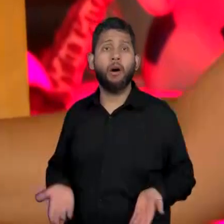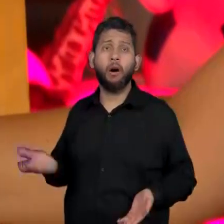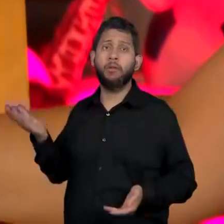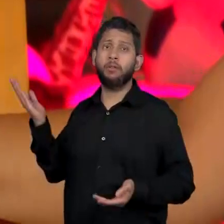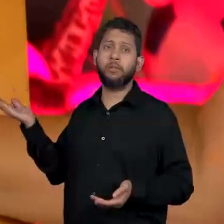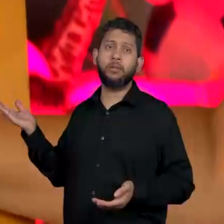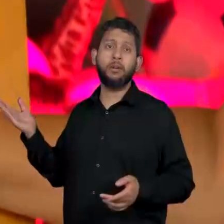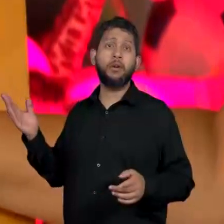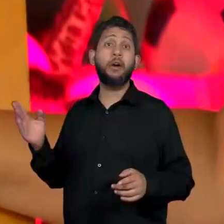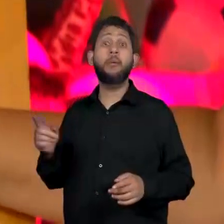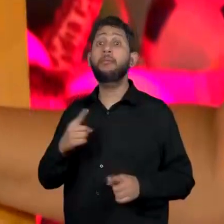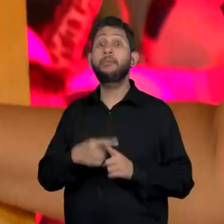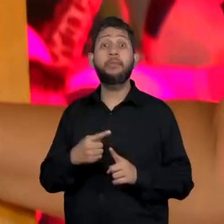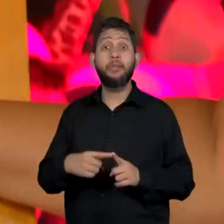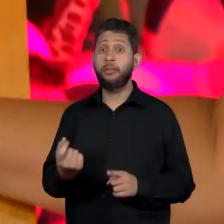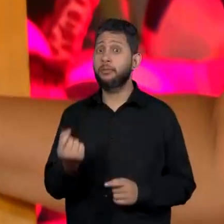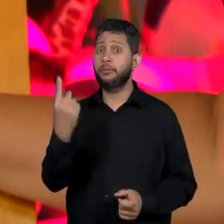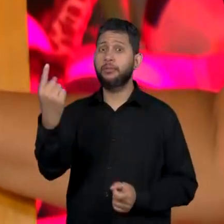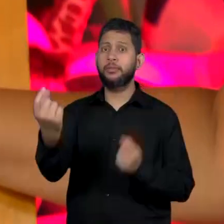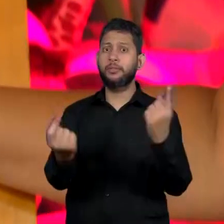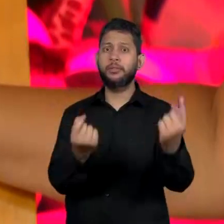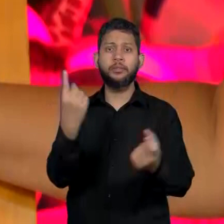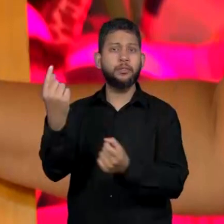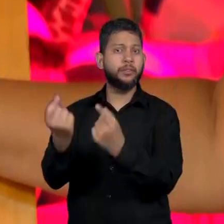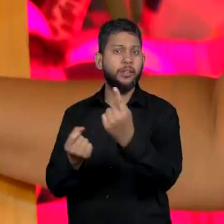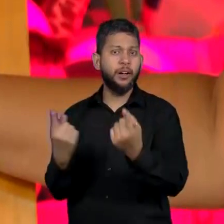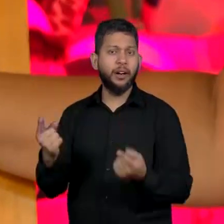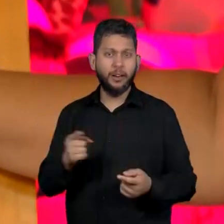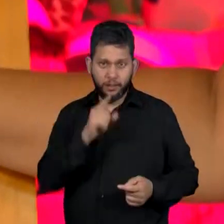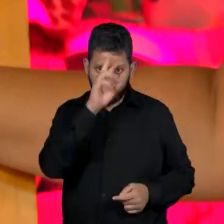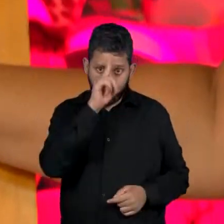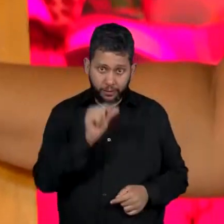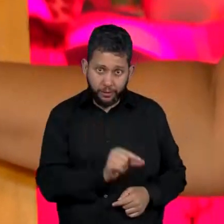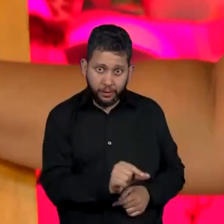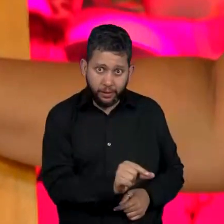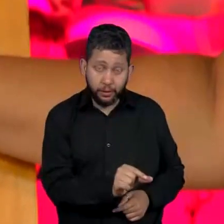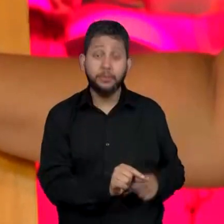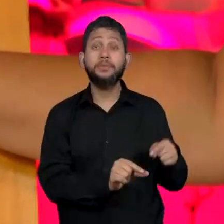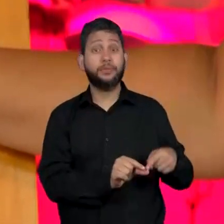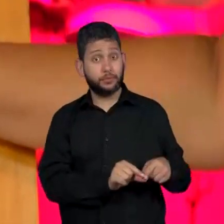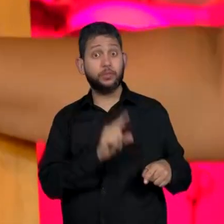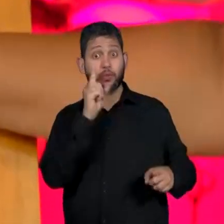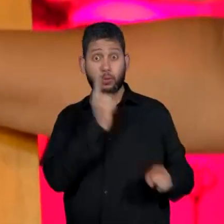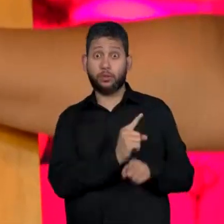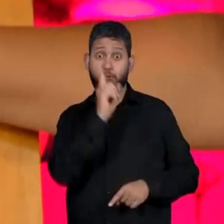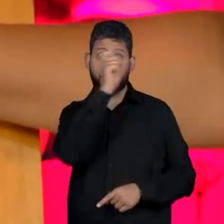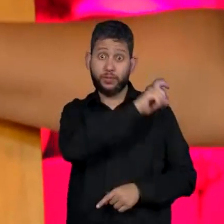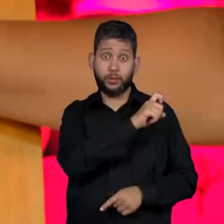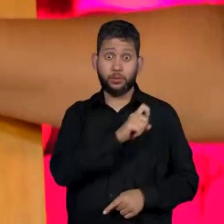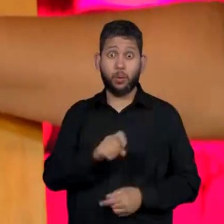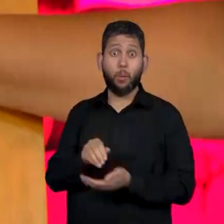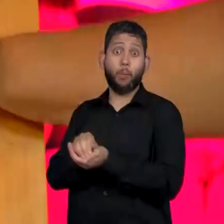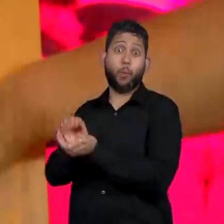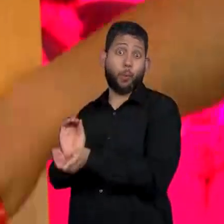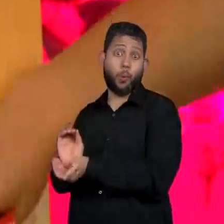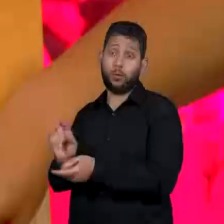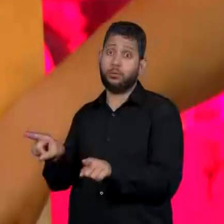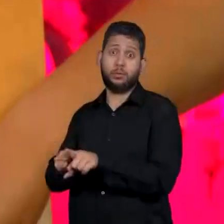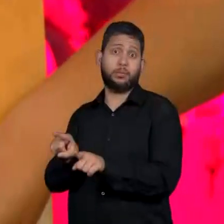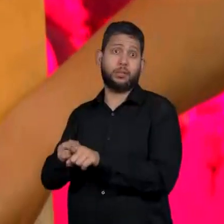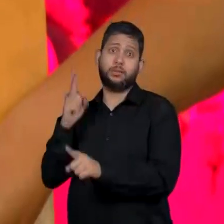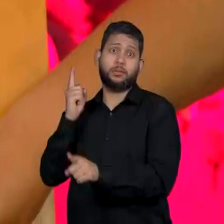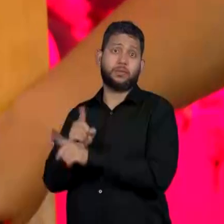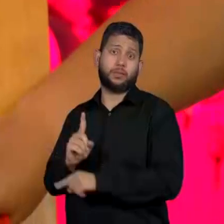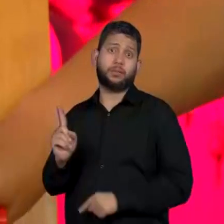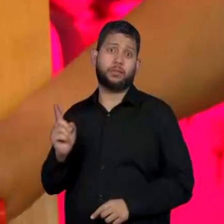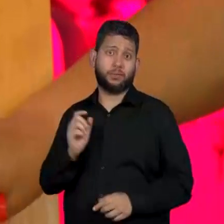porque eles são raros, assim como os besouros encontrados. Então, eu tenho uma estrutura de texto que aponta isso. E aí